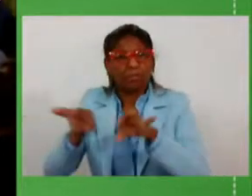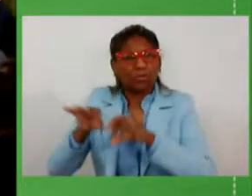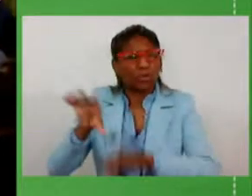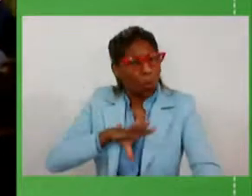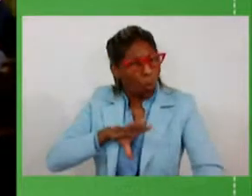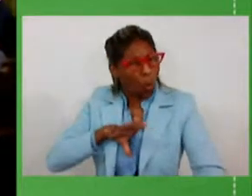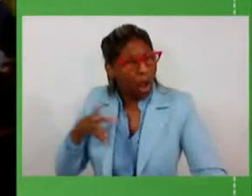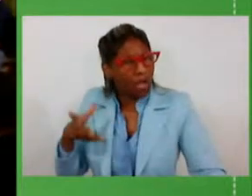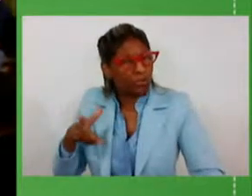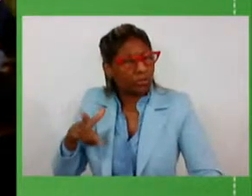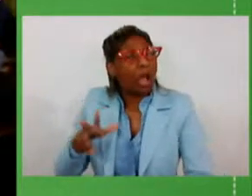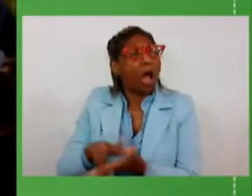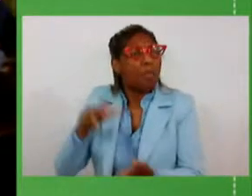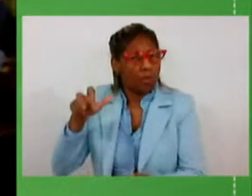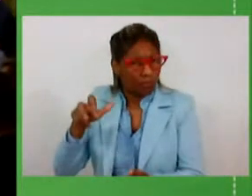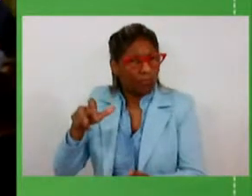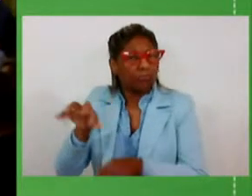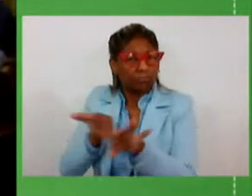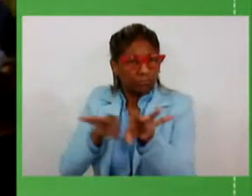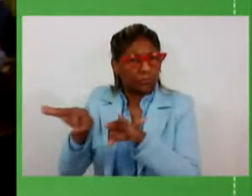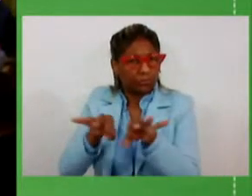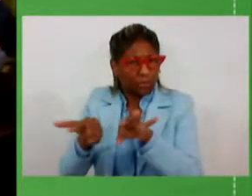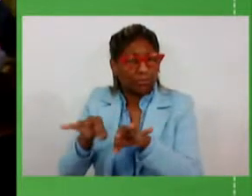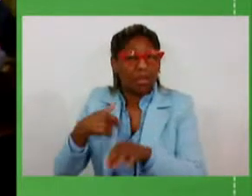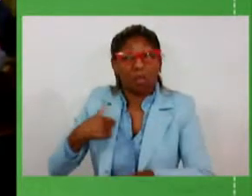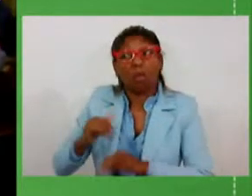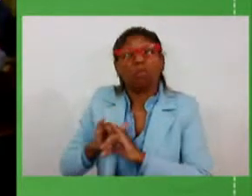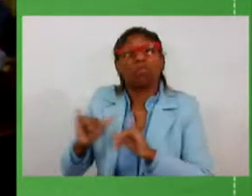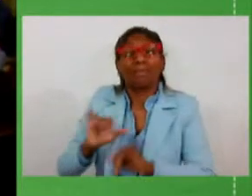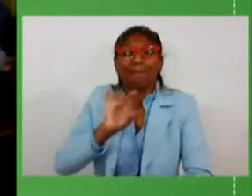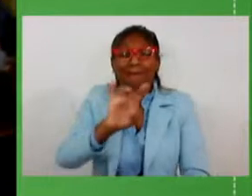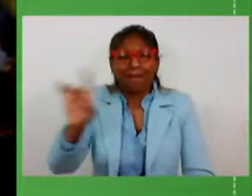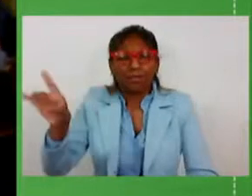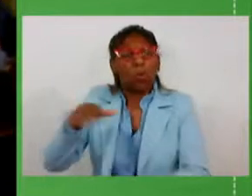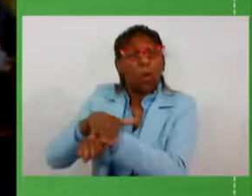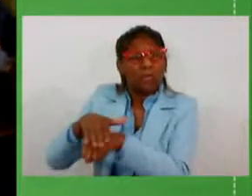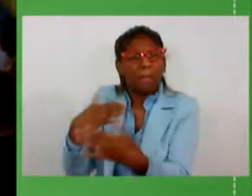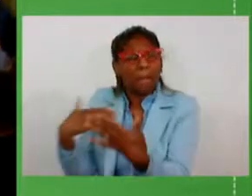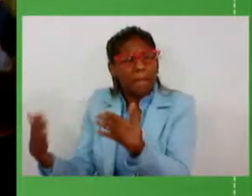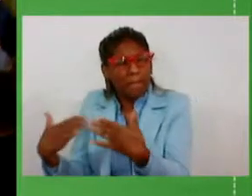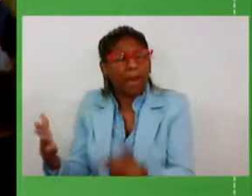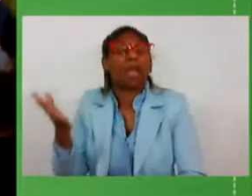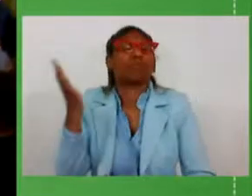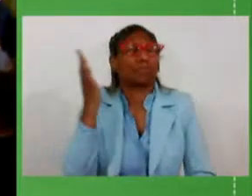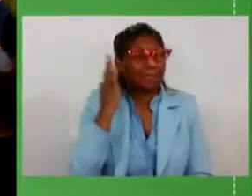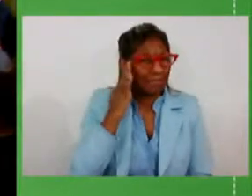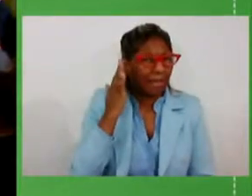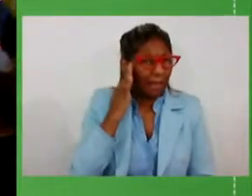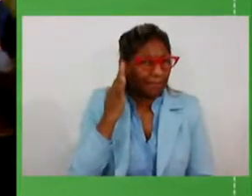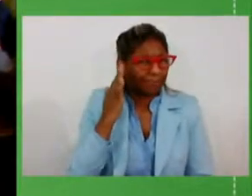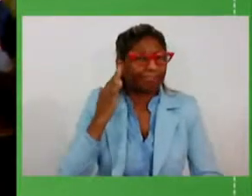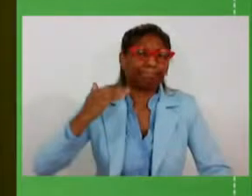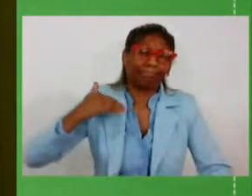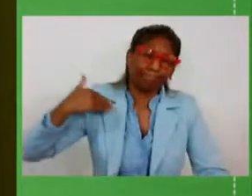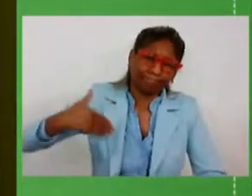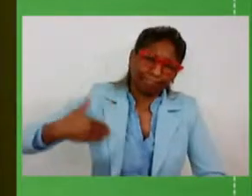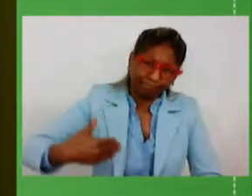deputados. Eu disse a eles no início do mandato, quando conversei com cada um deles, eu sei que sucessivos